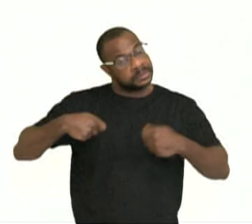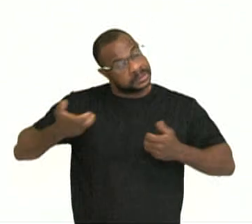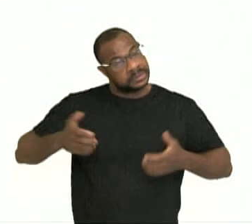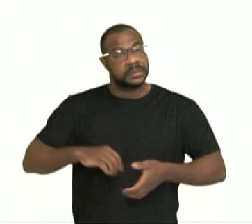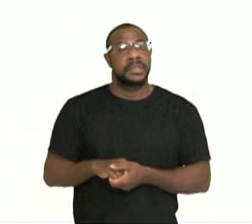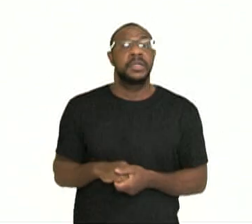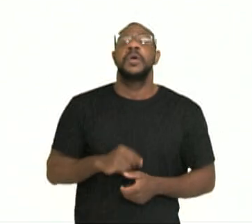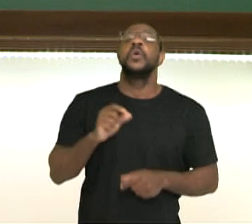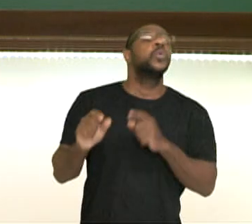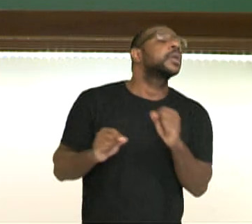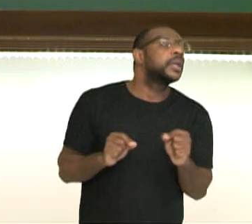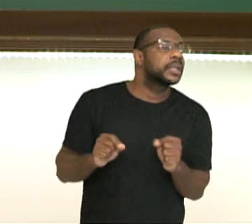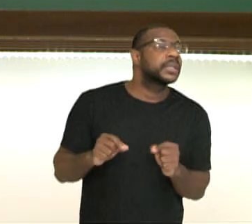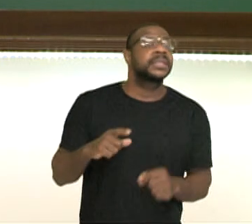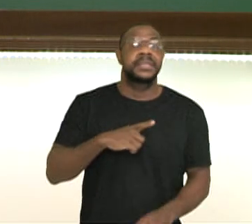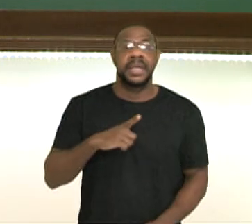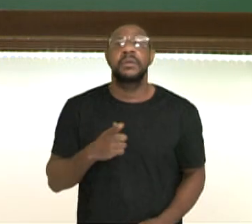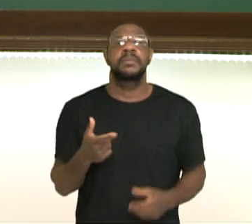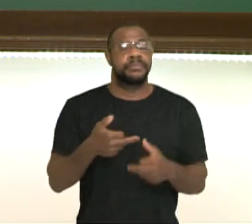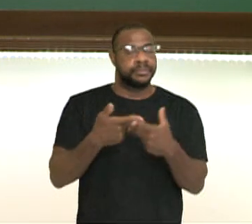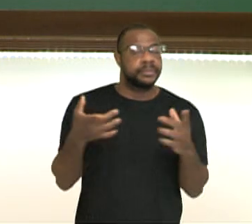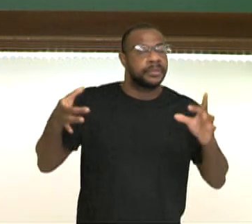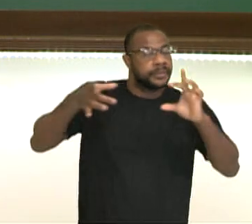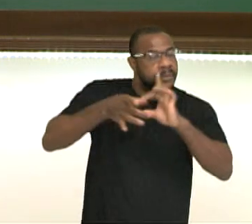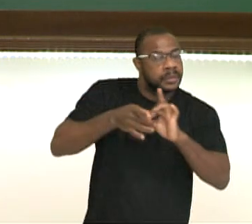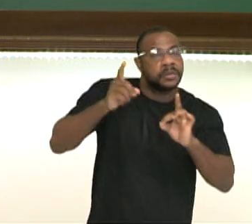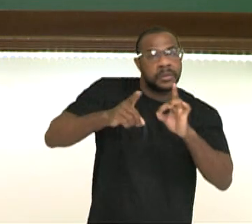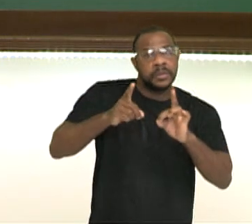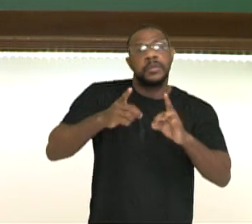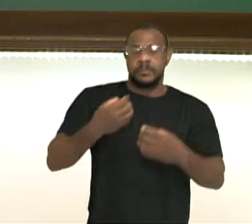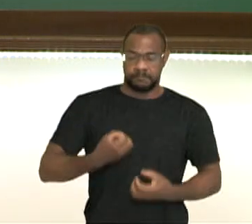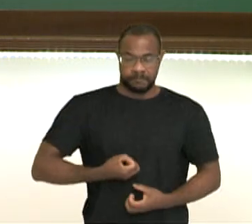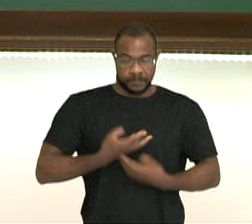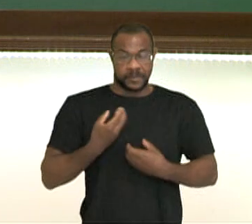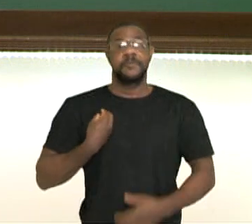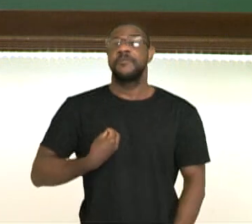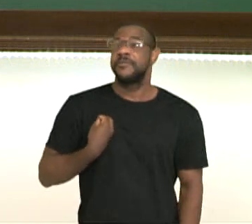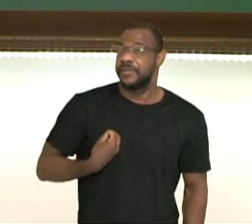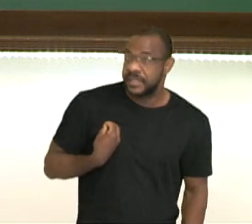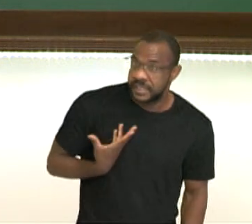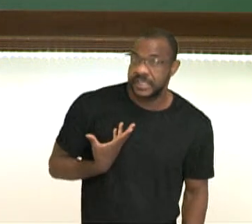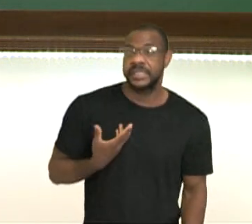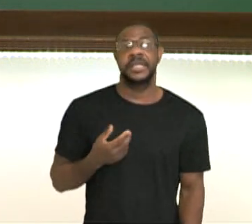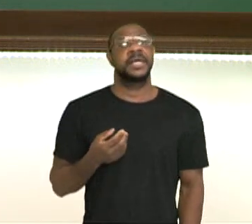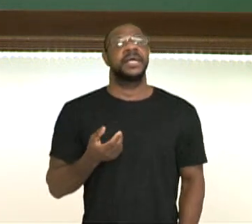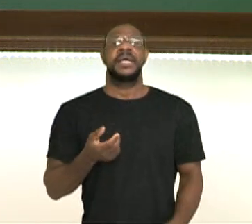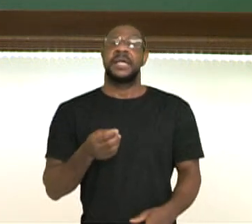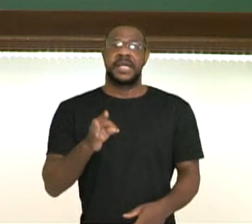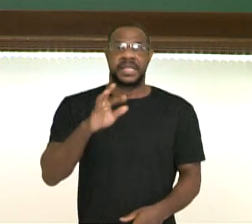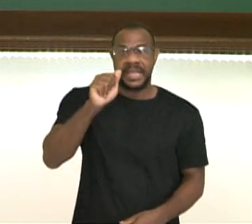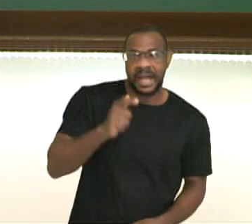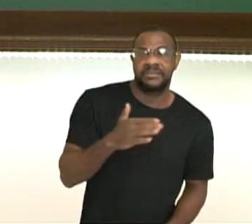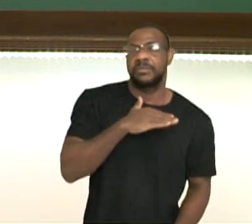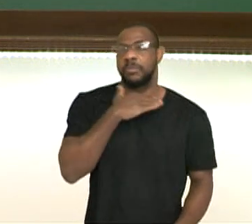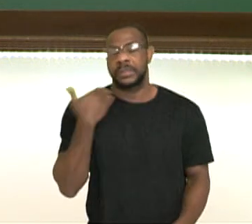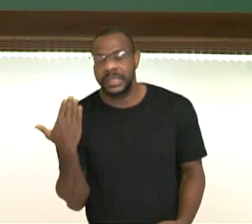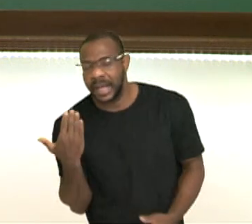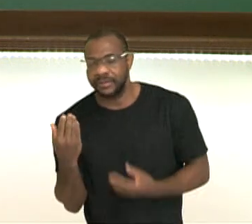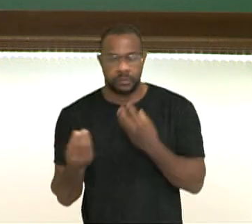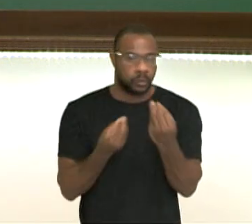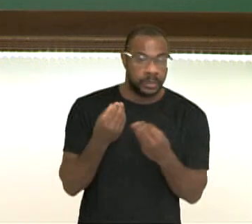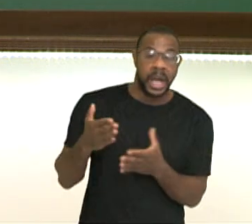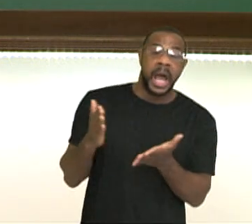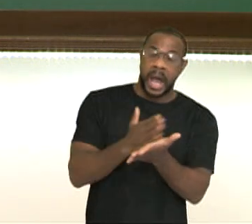resgata um elemento ligado à expectativa de vida, taxa de mortalidade, uma vez que algumas